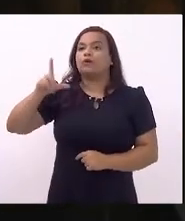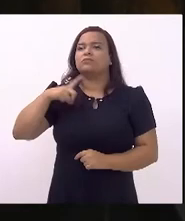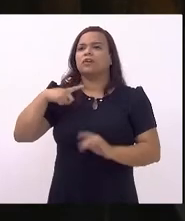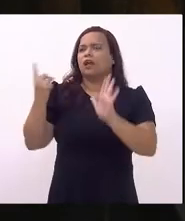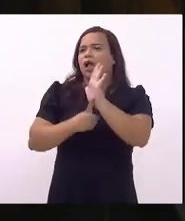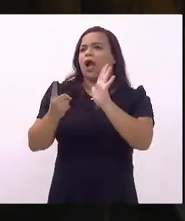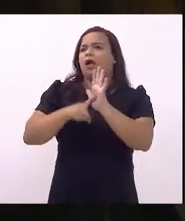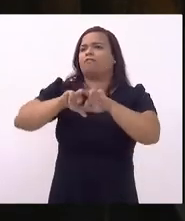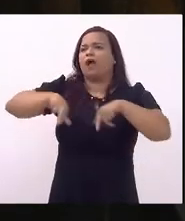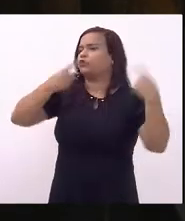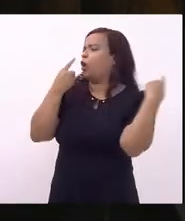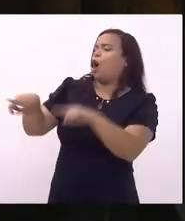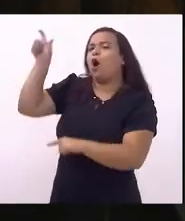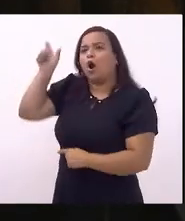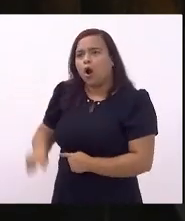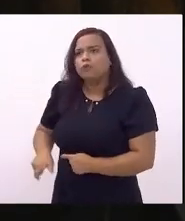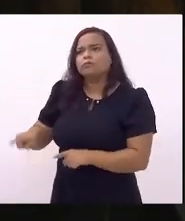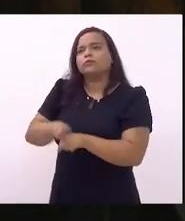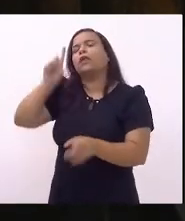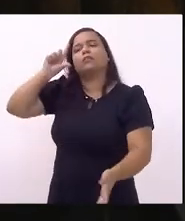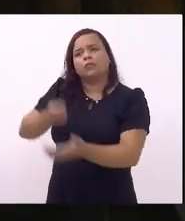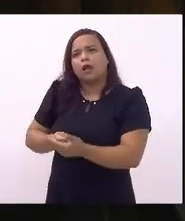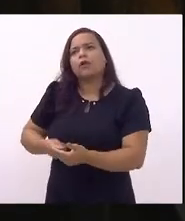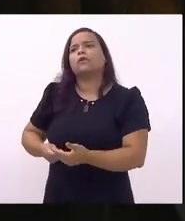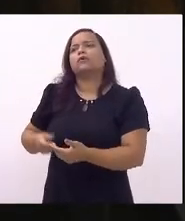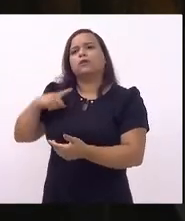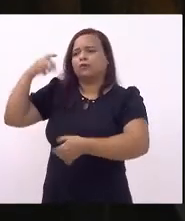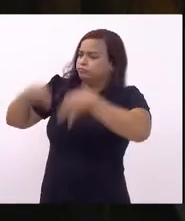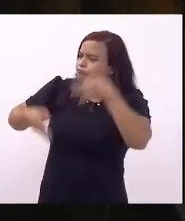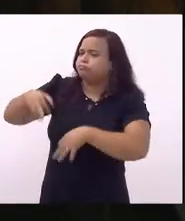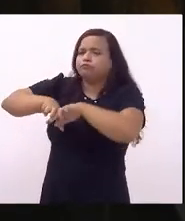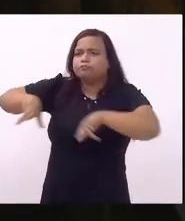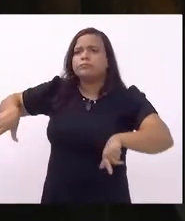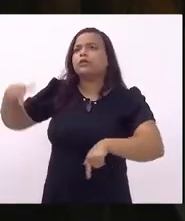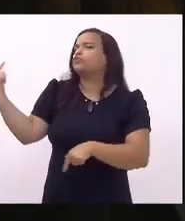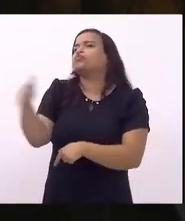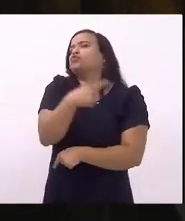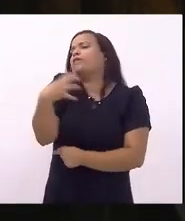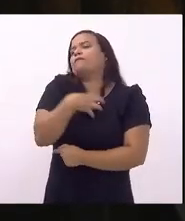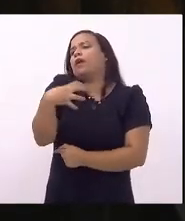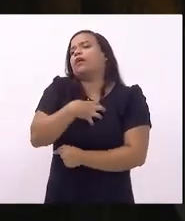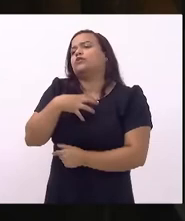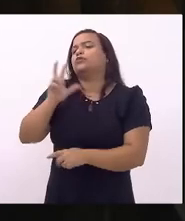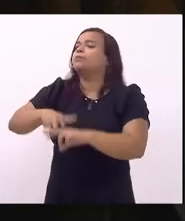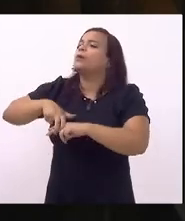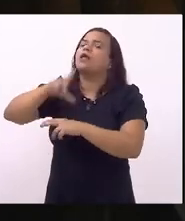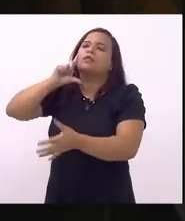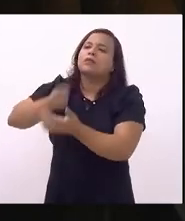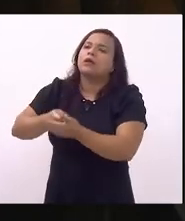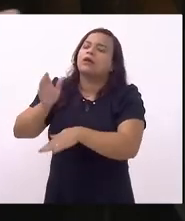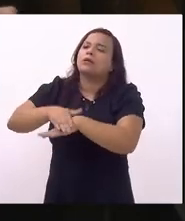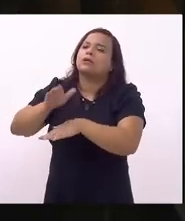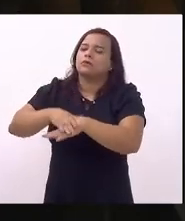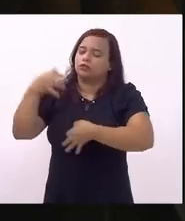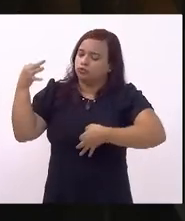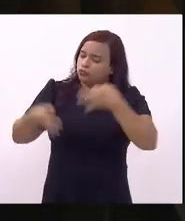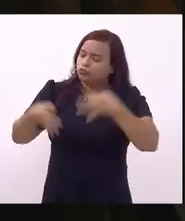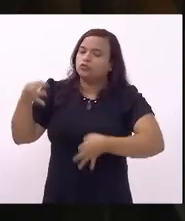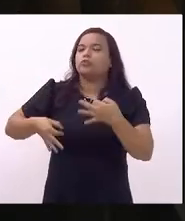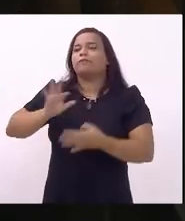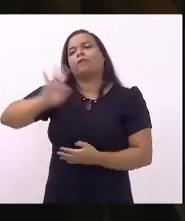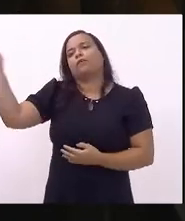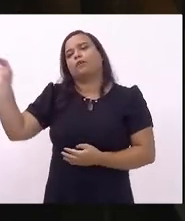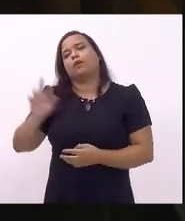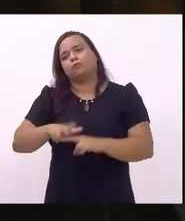ele inclusive decisões em primeira e segunda instância foram tornadas sem efeito por decisão da justiça federal portanto eu